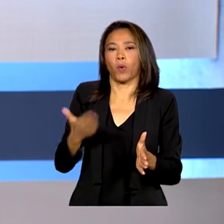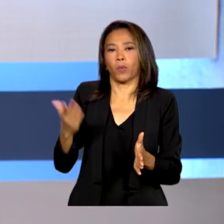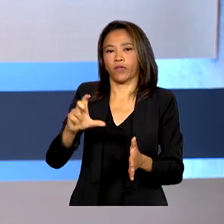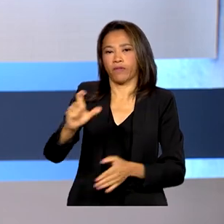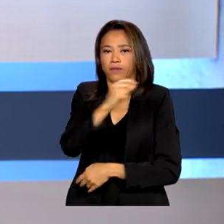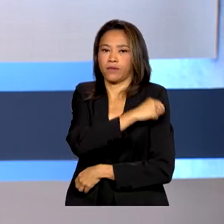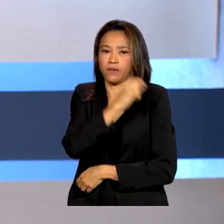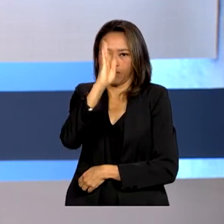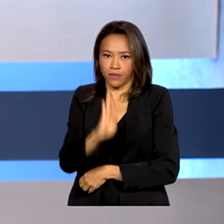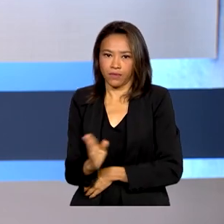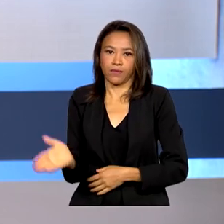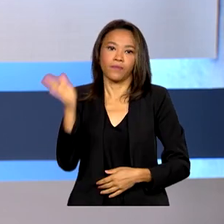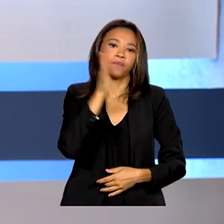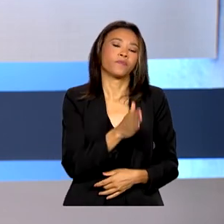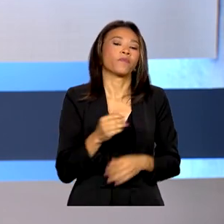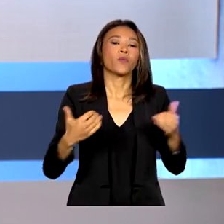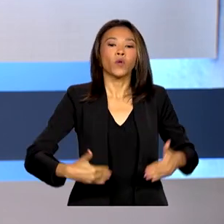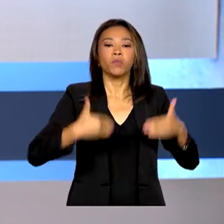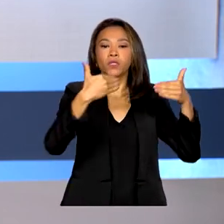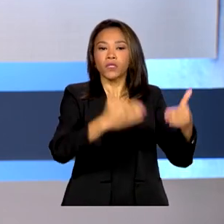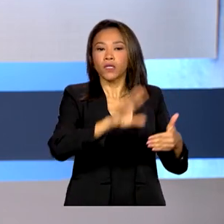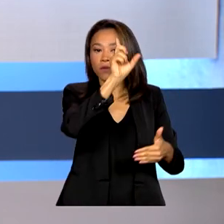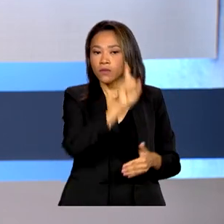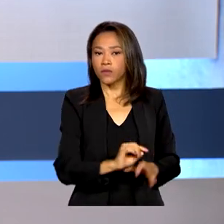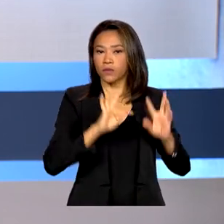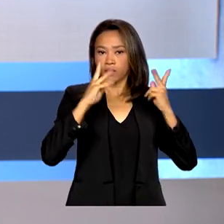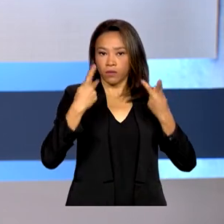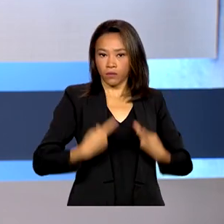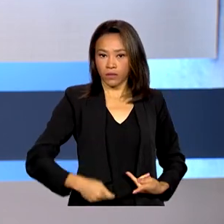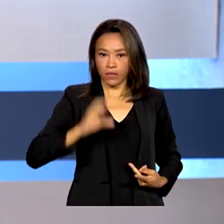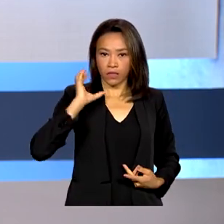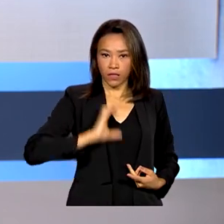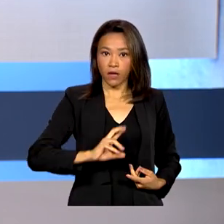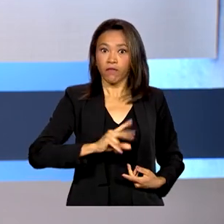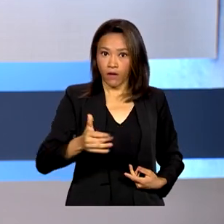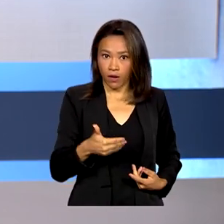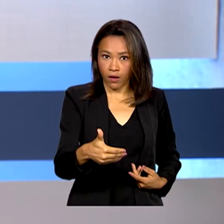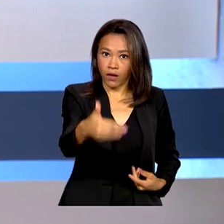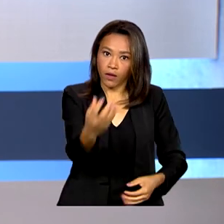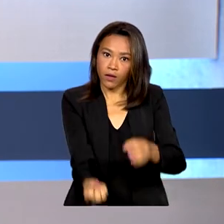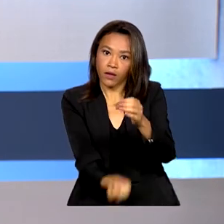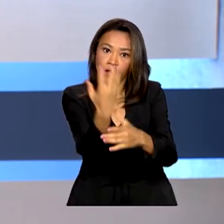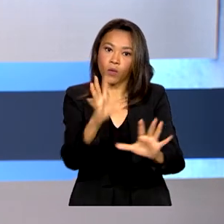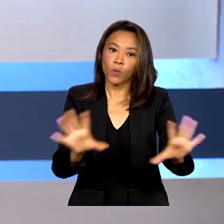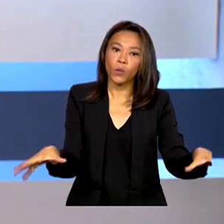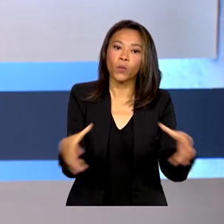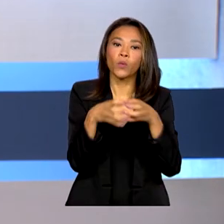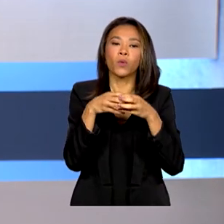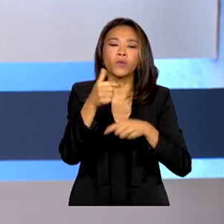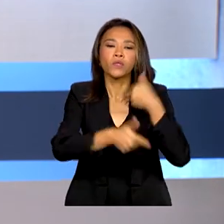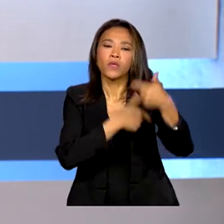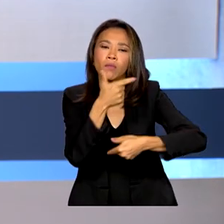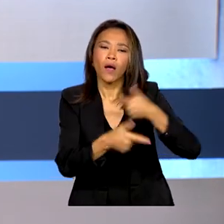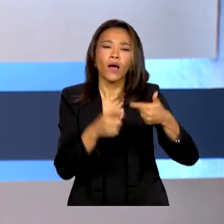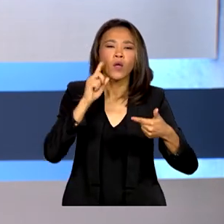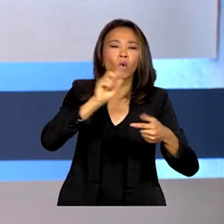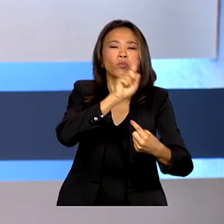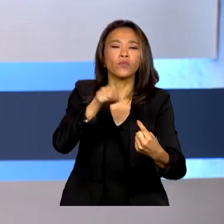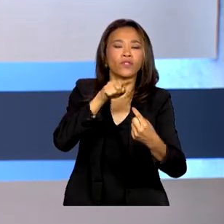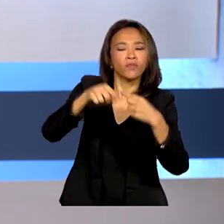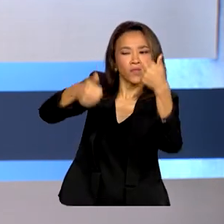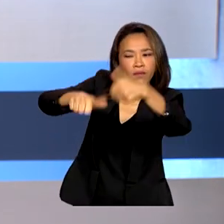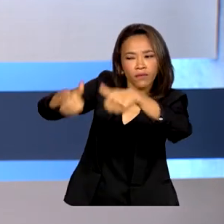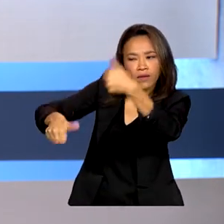O Ministério dos Direitos Humanos e da Cidadania vai criar um grupo de trabalho para restabelecer as avaliações de pessoas com